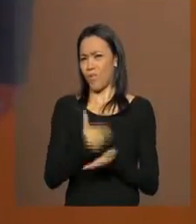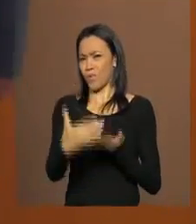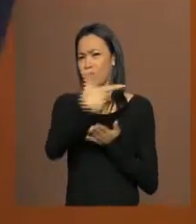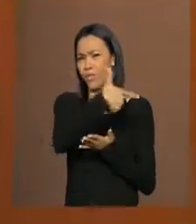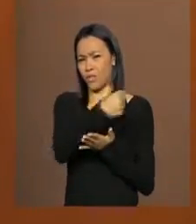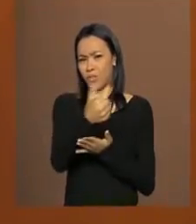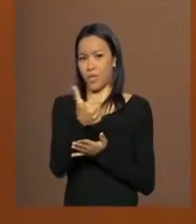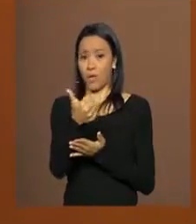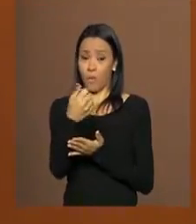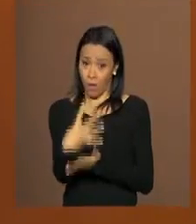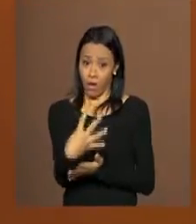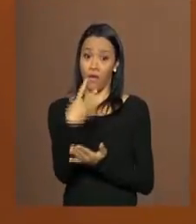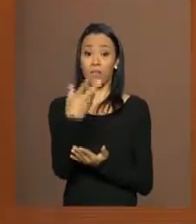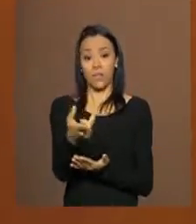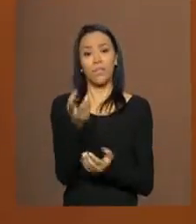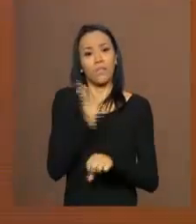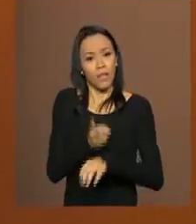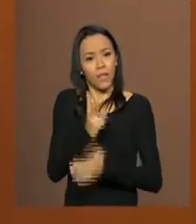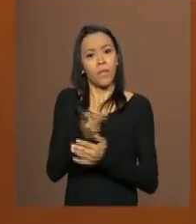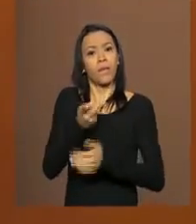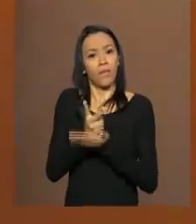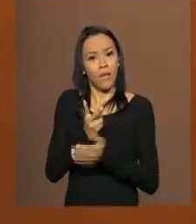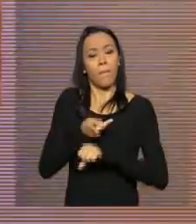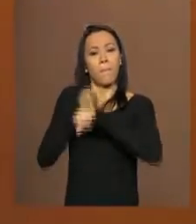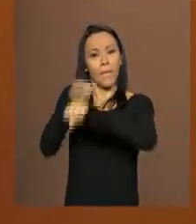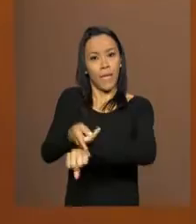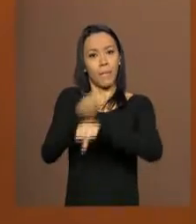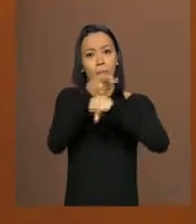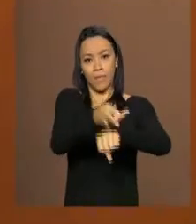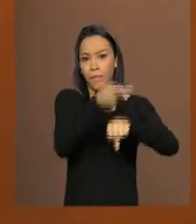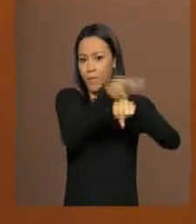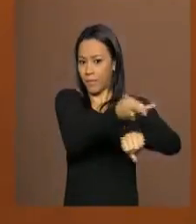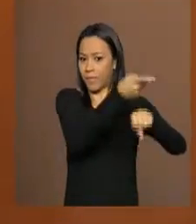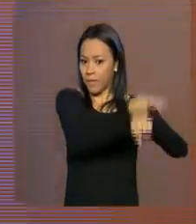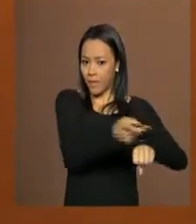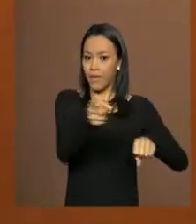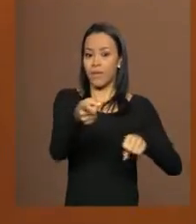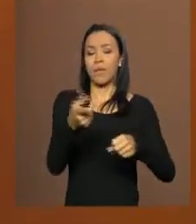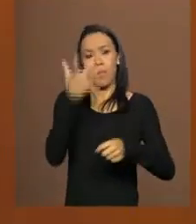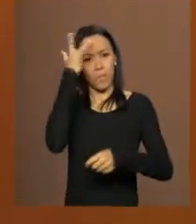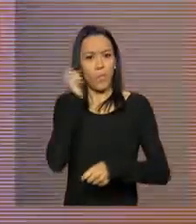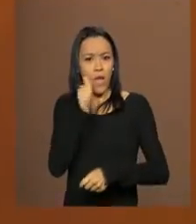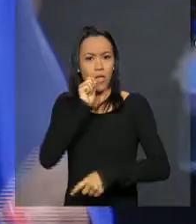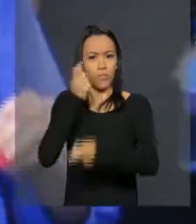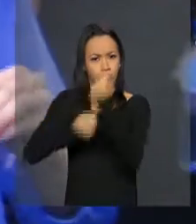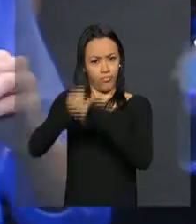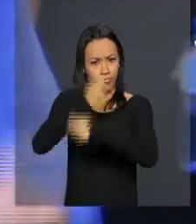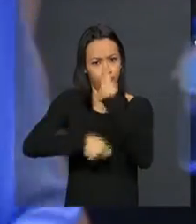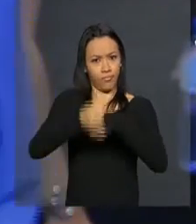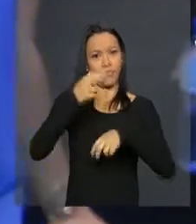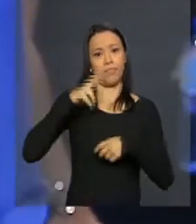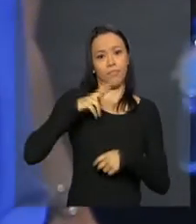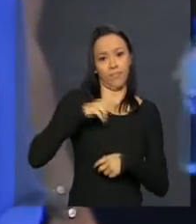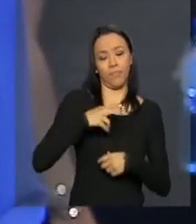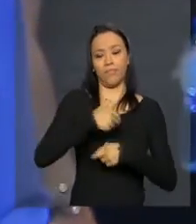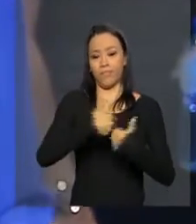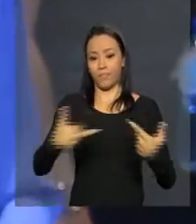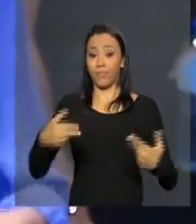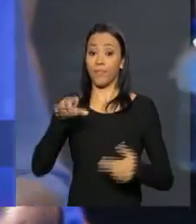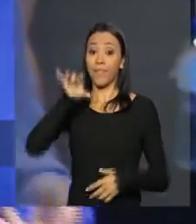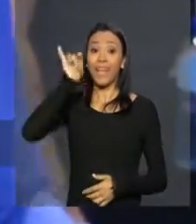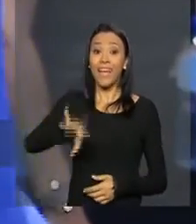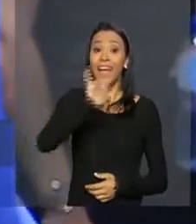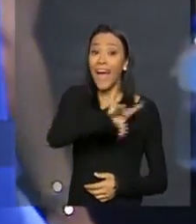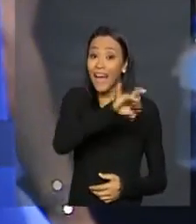todo o país nas categorias pequeno negócio, produtora rural e microempreendedora individual. Cada uma dessas mulheres